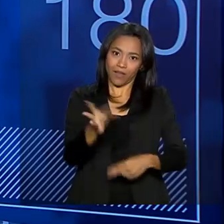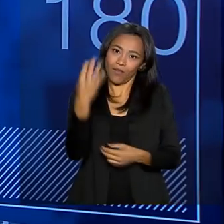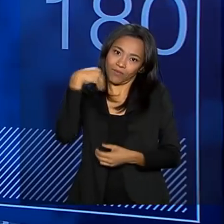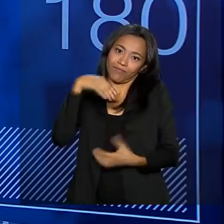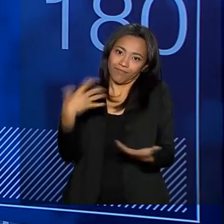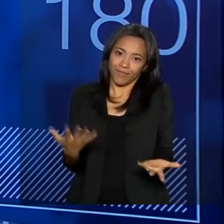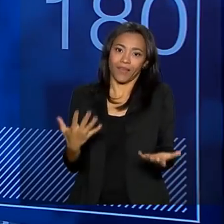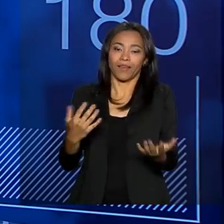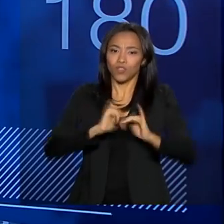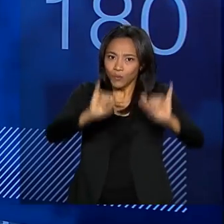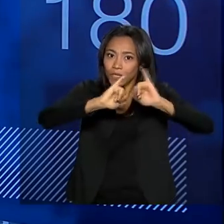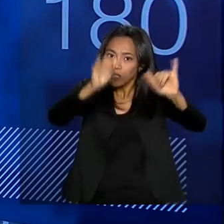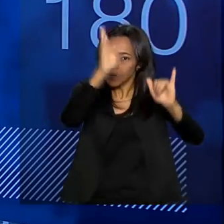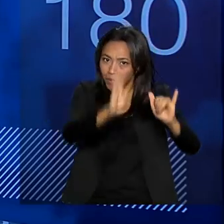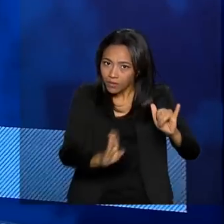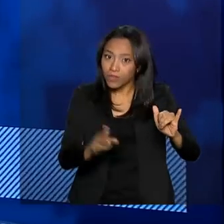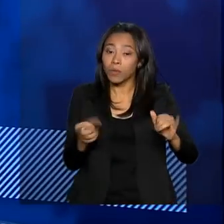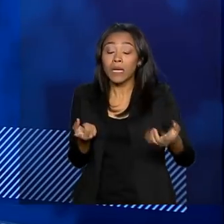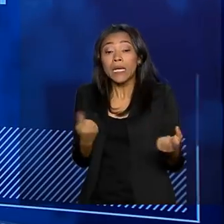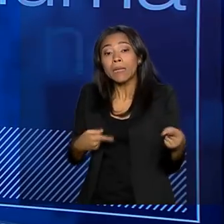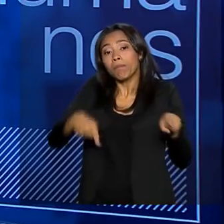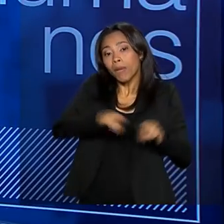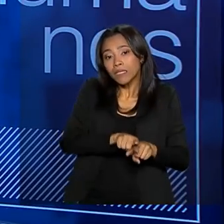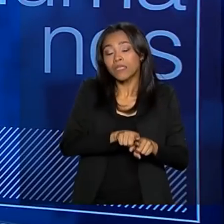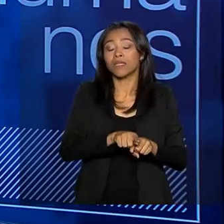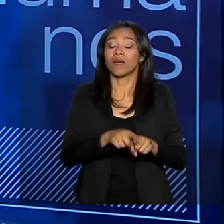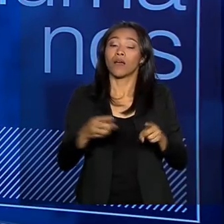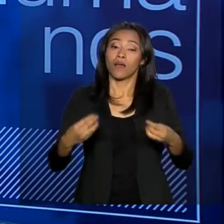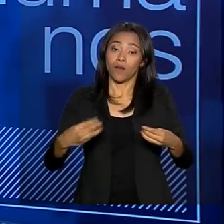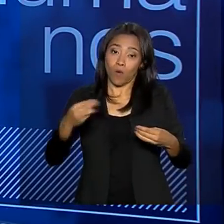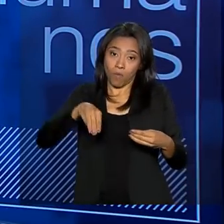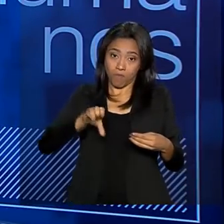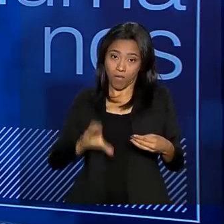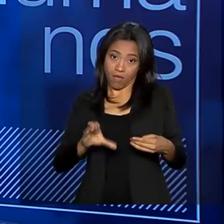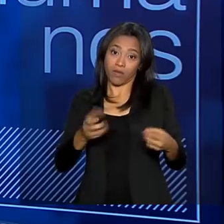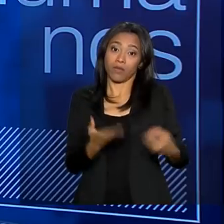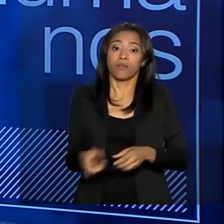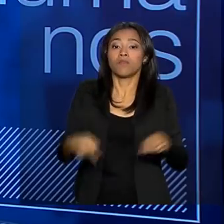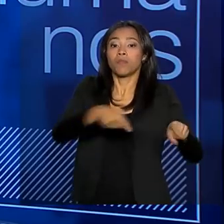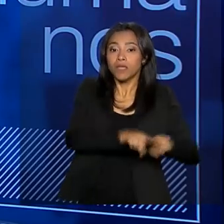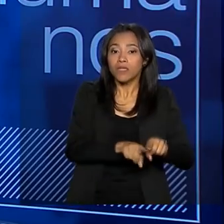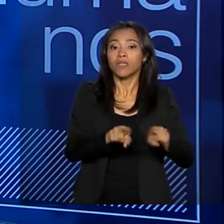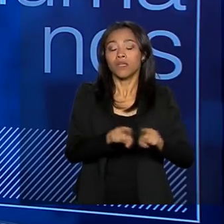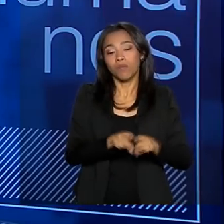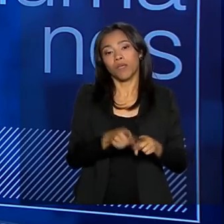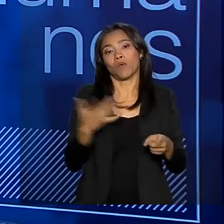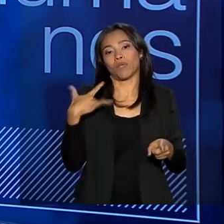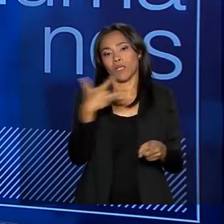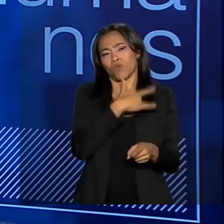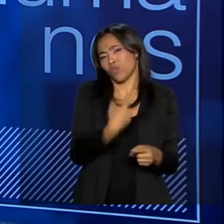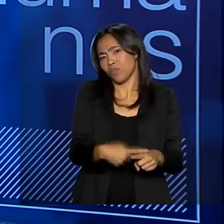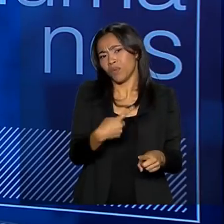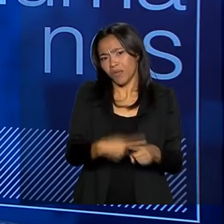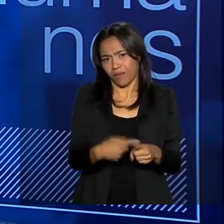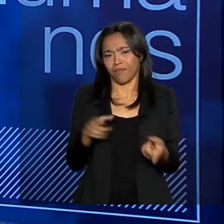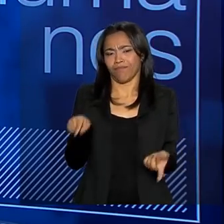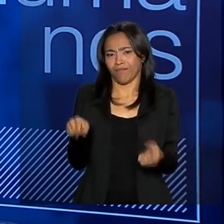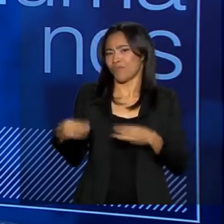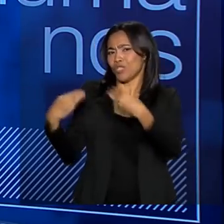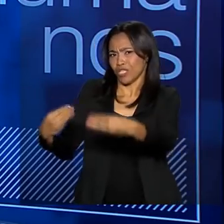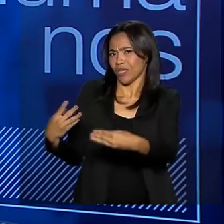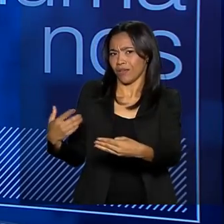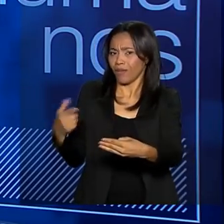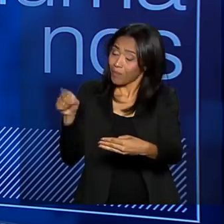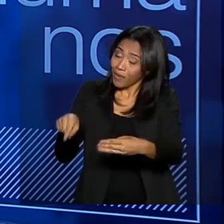ministério, mas em parceria com o Ministério da Educação e da Saúde. Aí, você pergunta por que o seu ministério é o